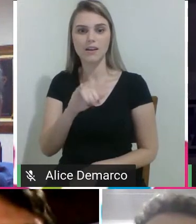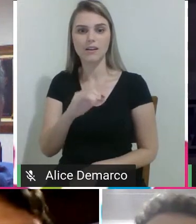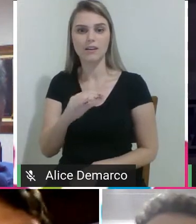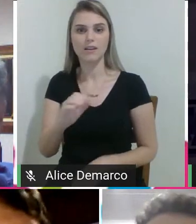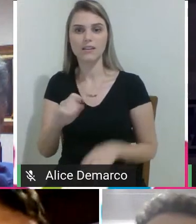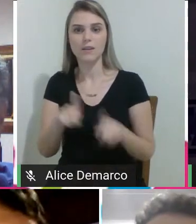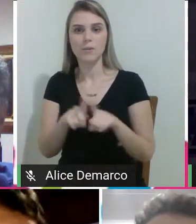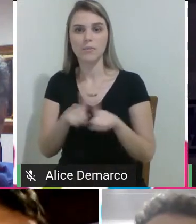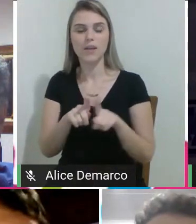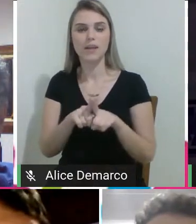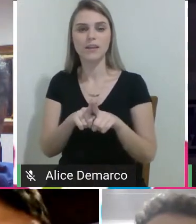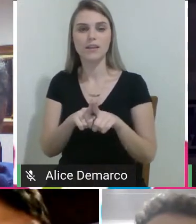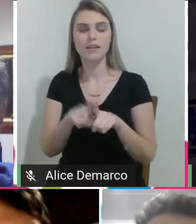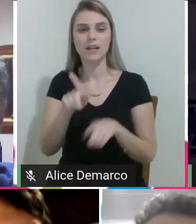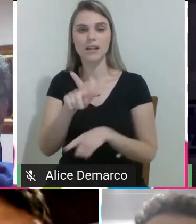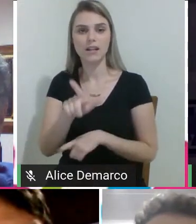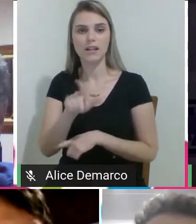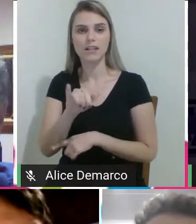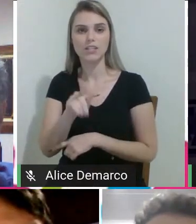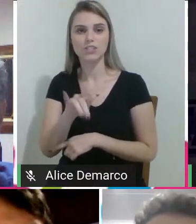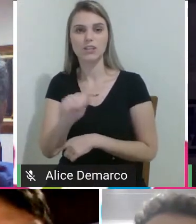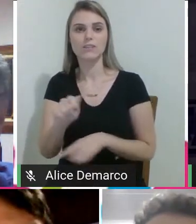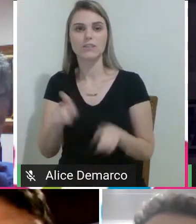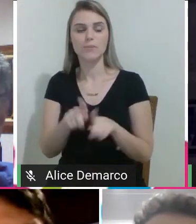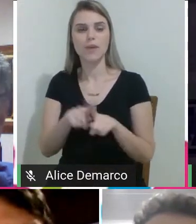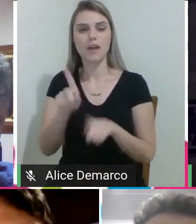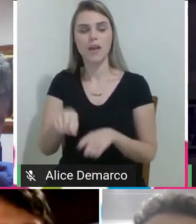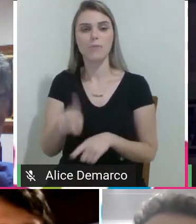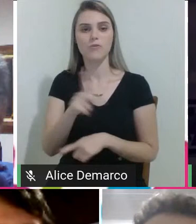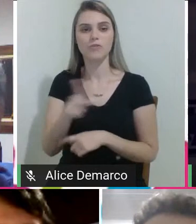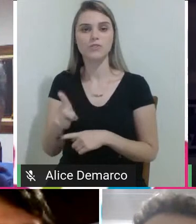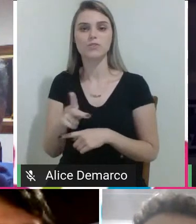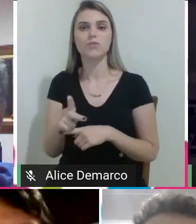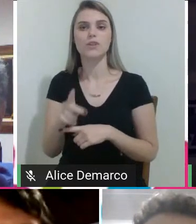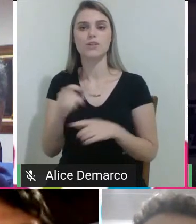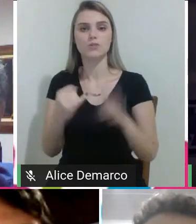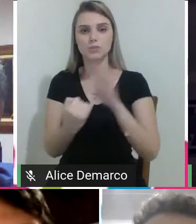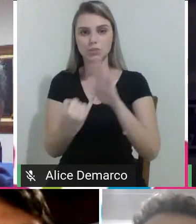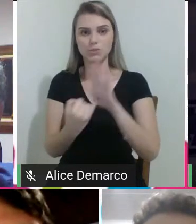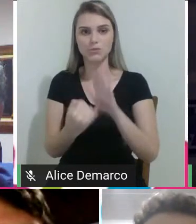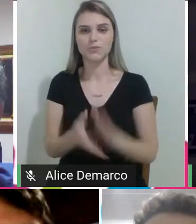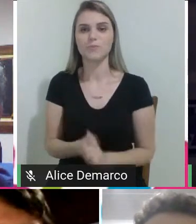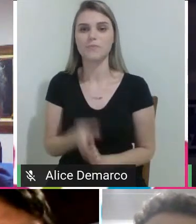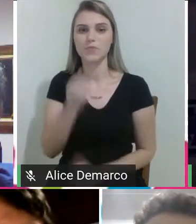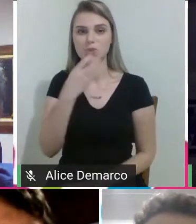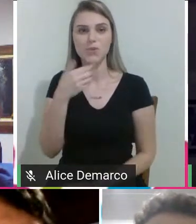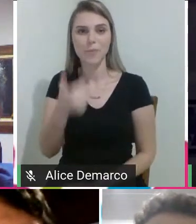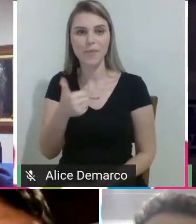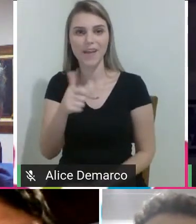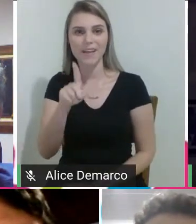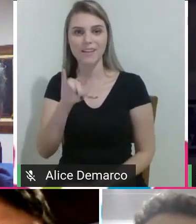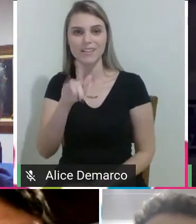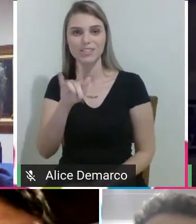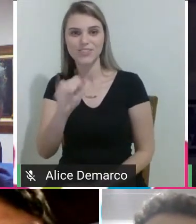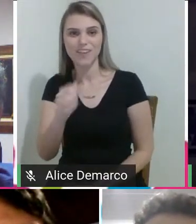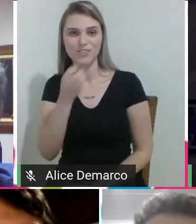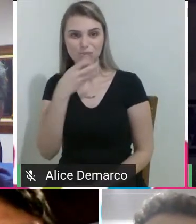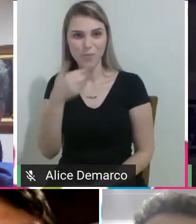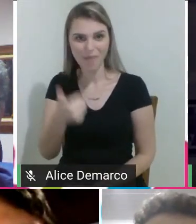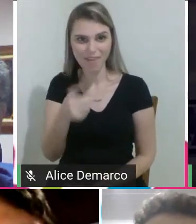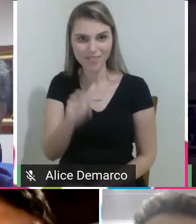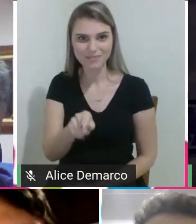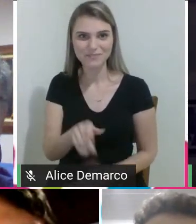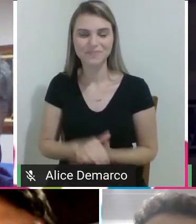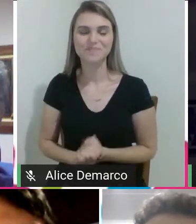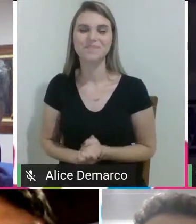depois a Lígia apresenta a galerinha aí, ok? Beleza, Lígia? Tudo bem contigo? Beleza. Obrigada,